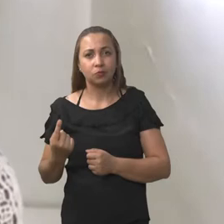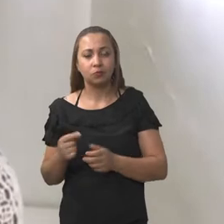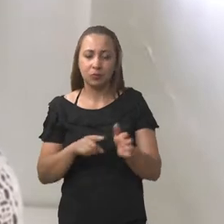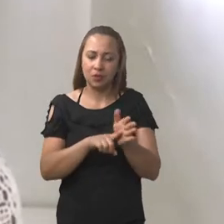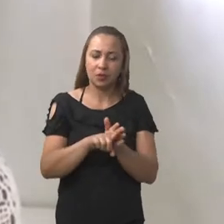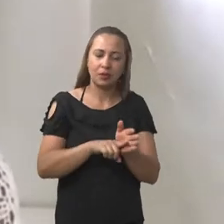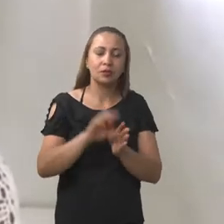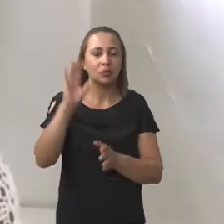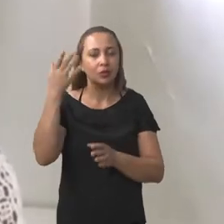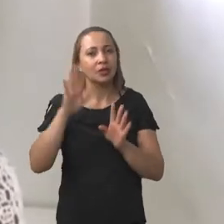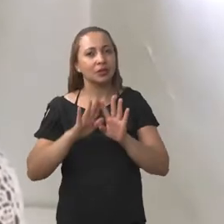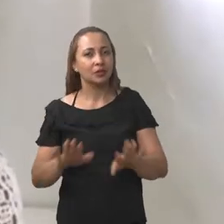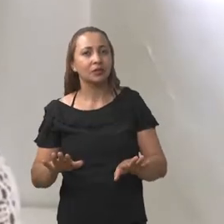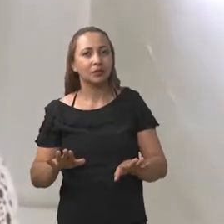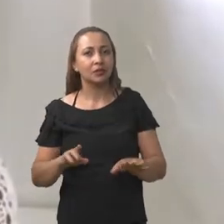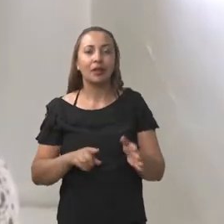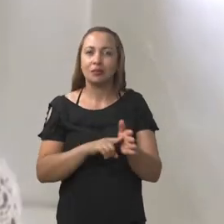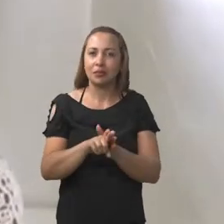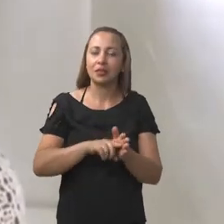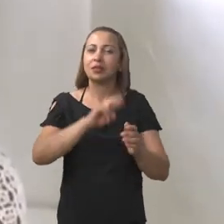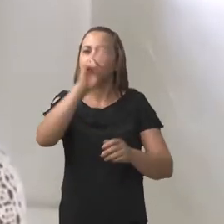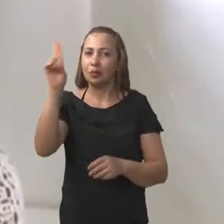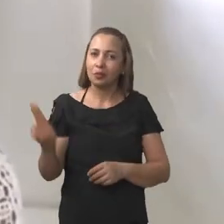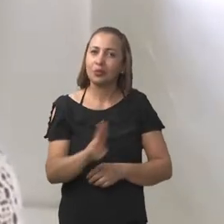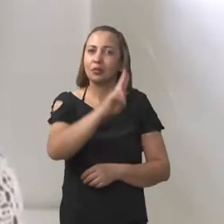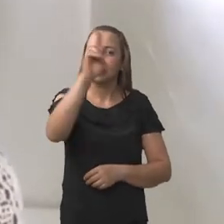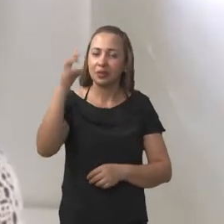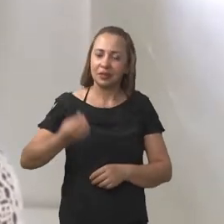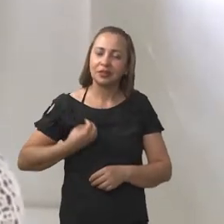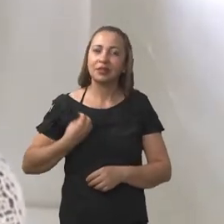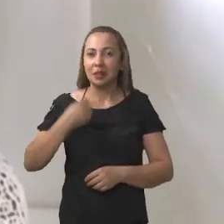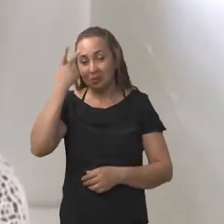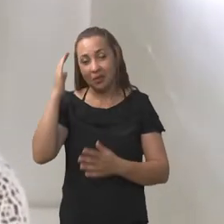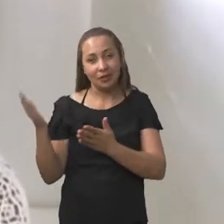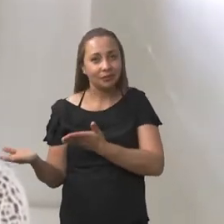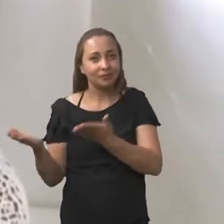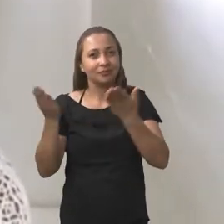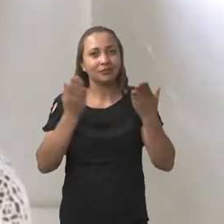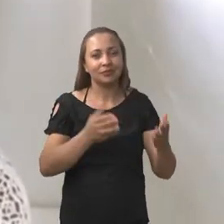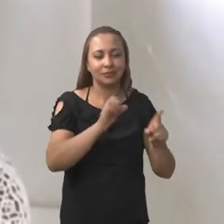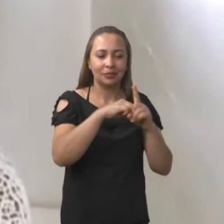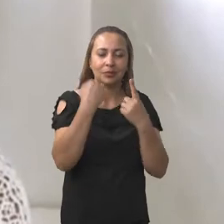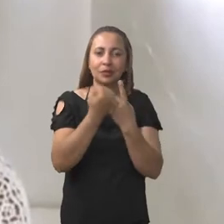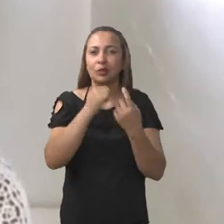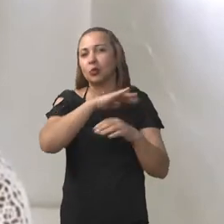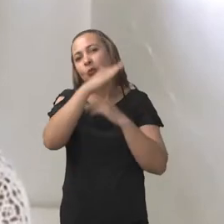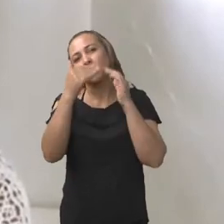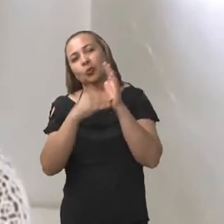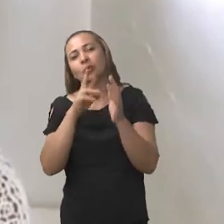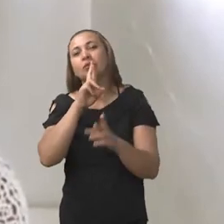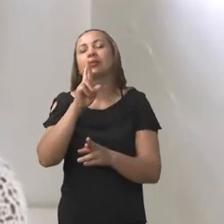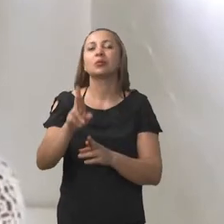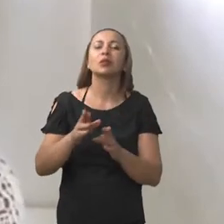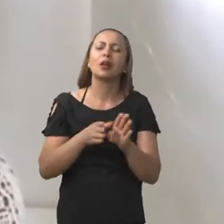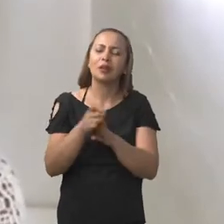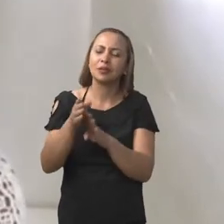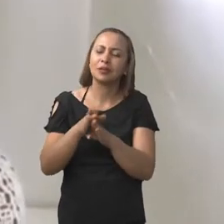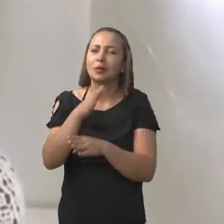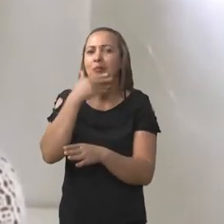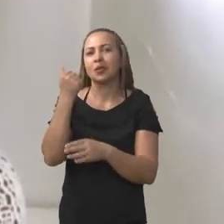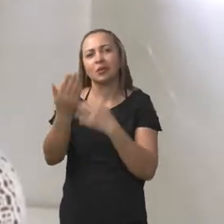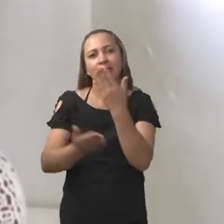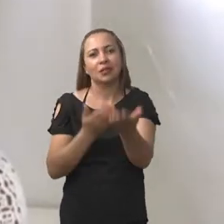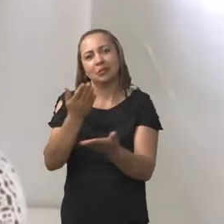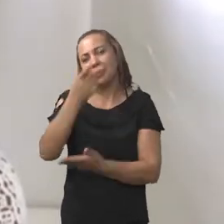funciona. E para isso que a pesquisa da universidade está, para trazer para a sociedade todas essas respostas e orientar os melhores